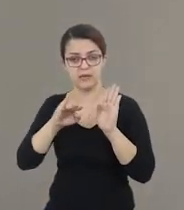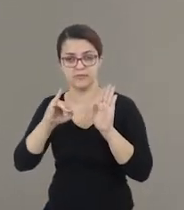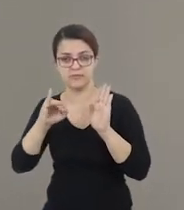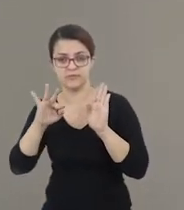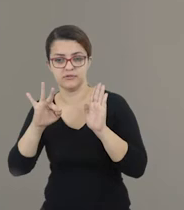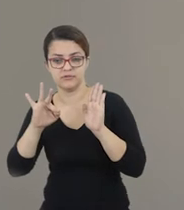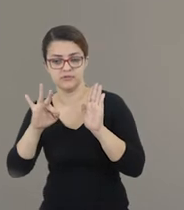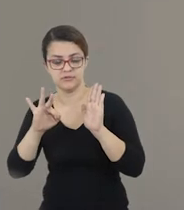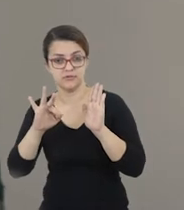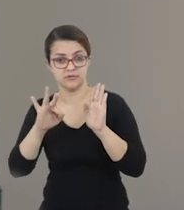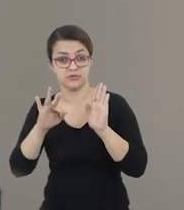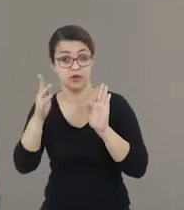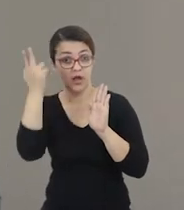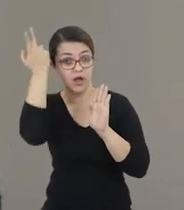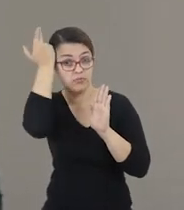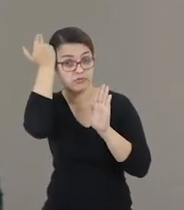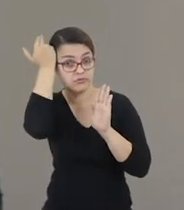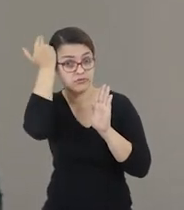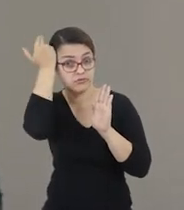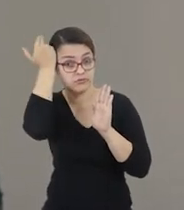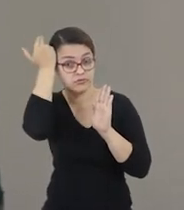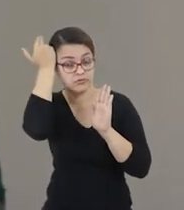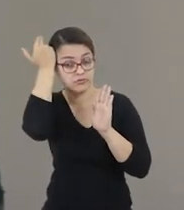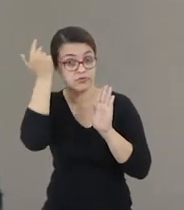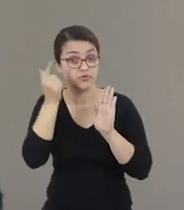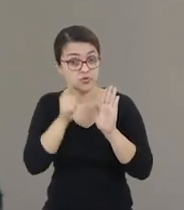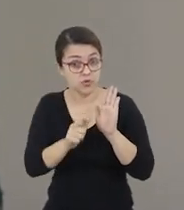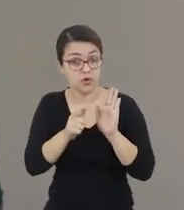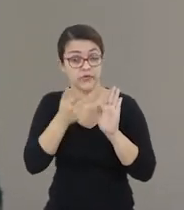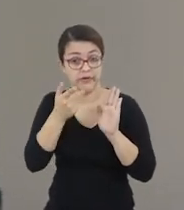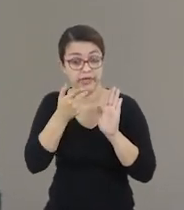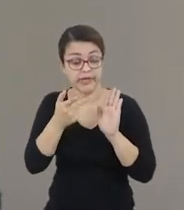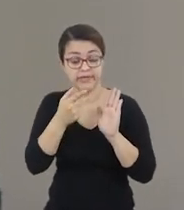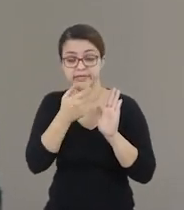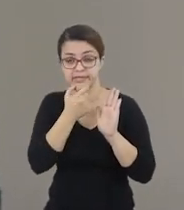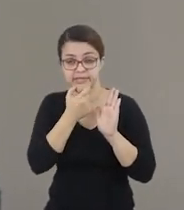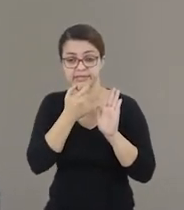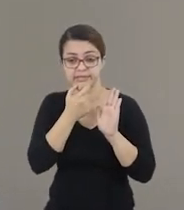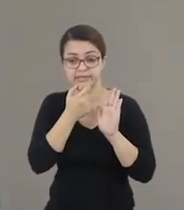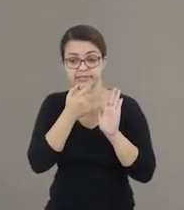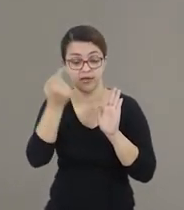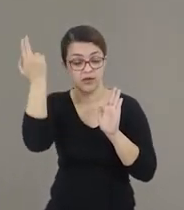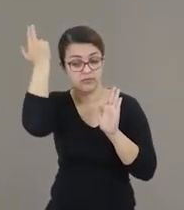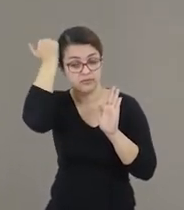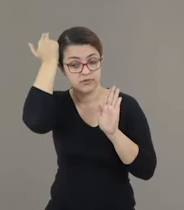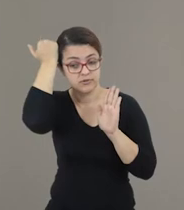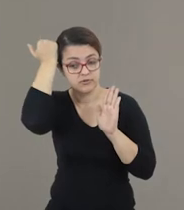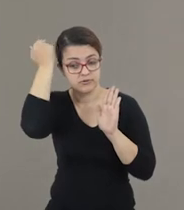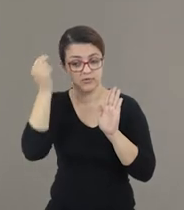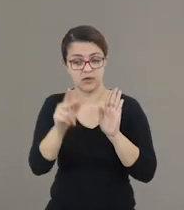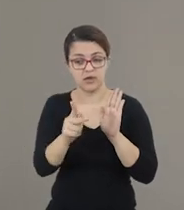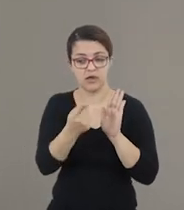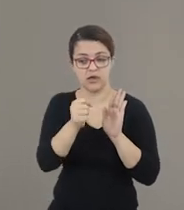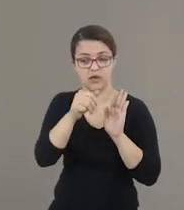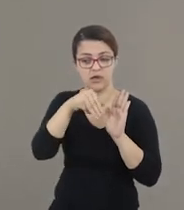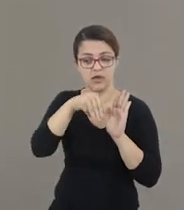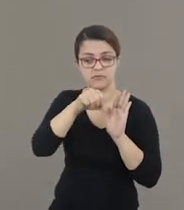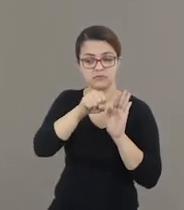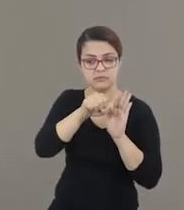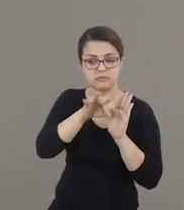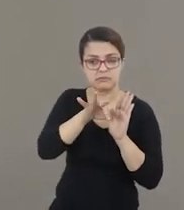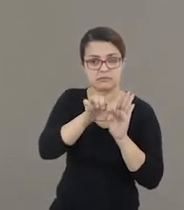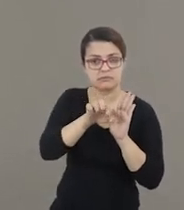Vamos lá, repetido com o teacher, rabbit, mais uma vez, rabbit, ótimo. E este aqui,